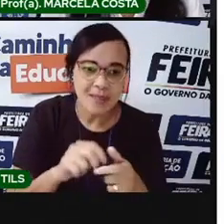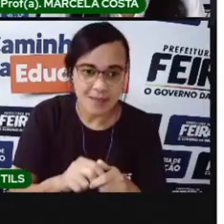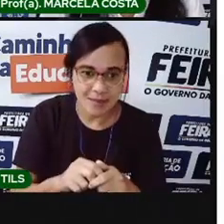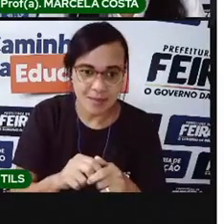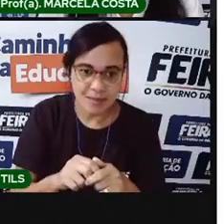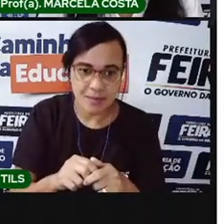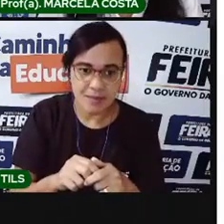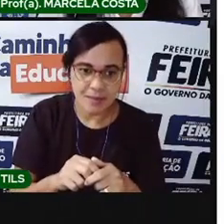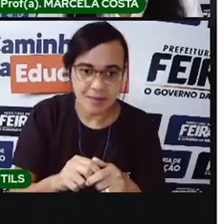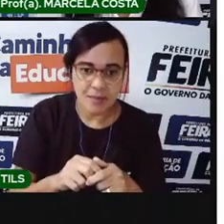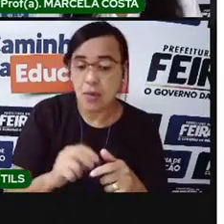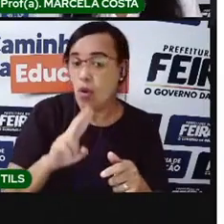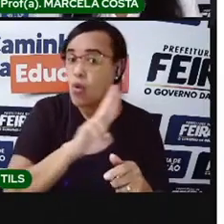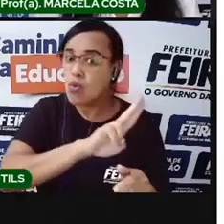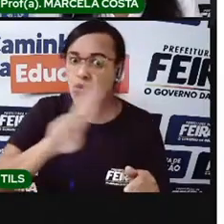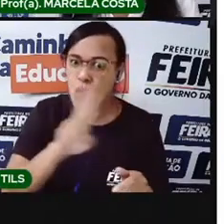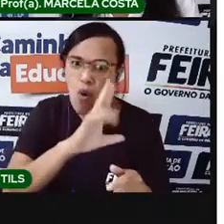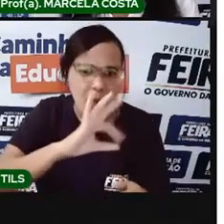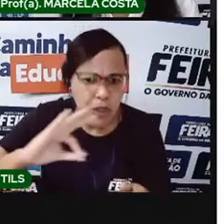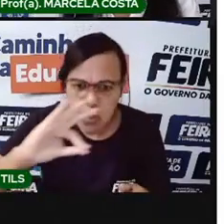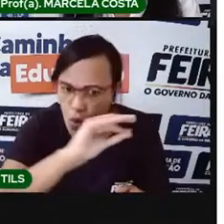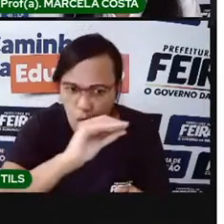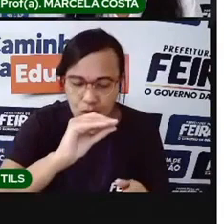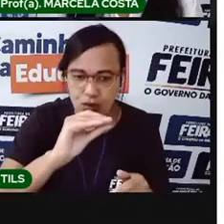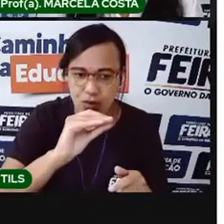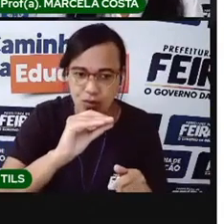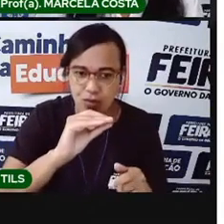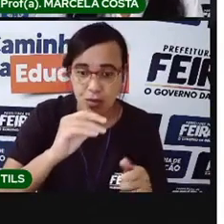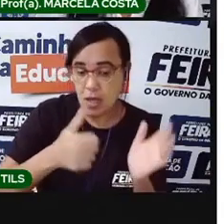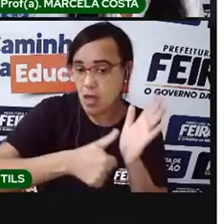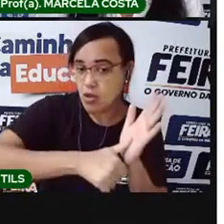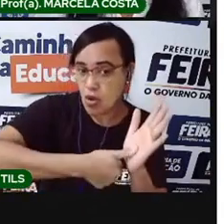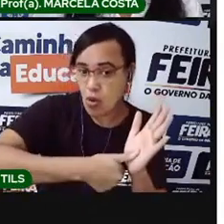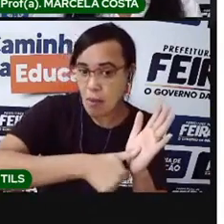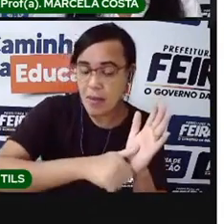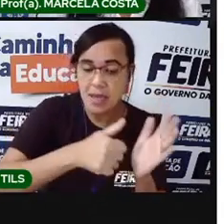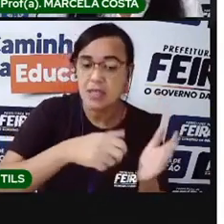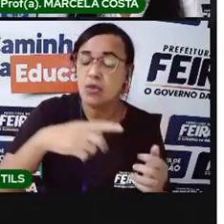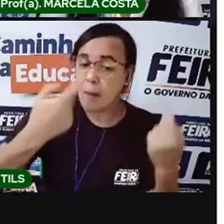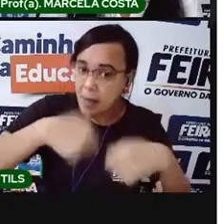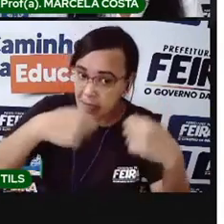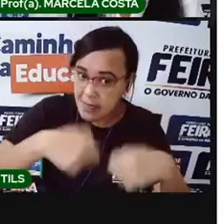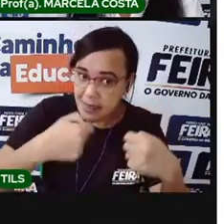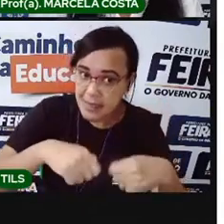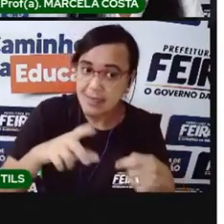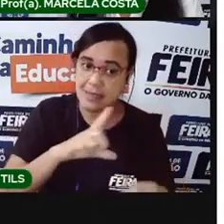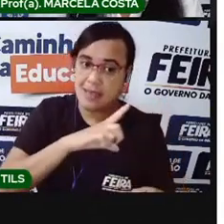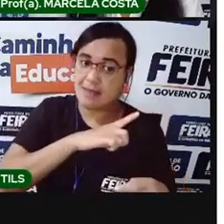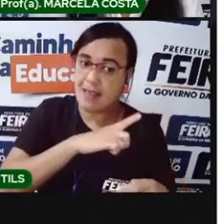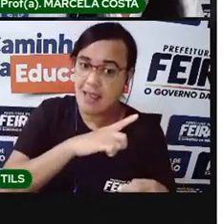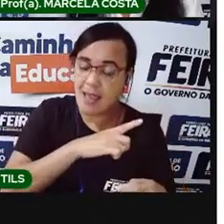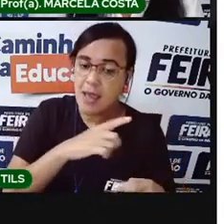o seu nome completo. Na sua testidão de nascimento também. Porque esses documentos pessoais, eles nos